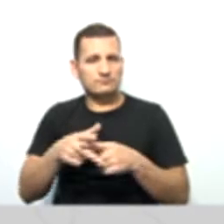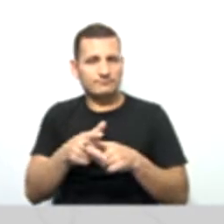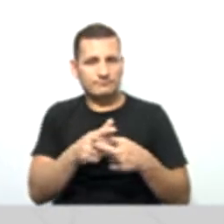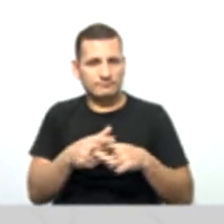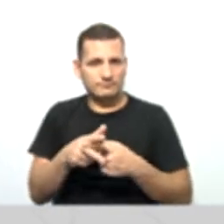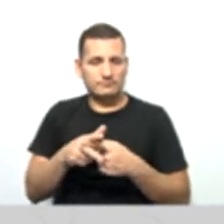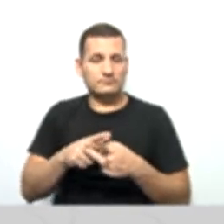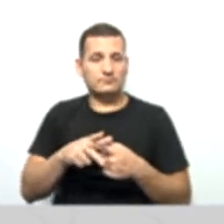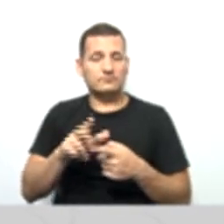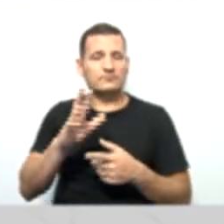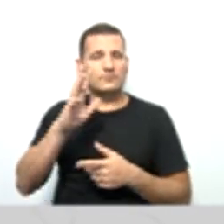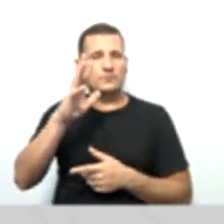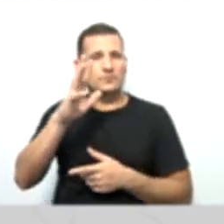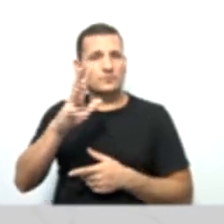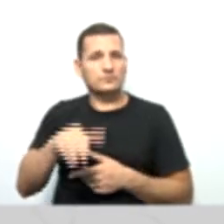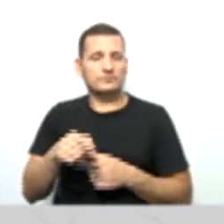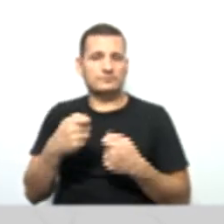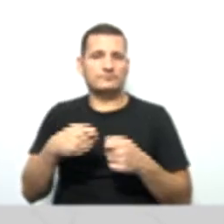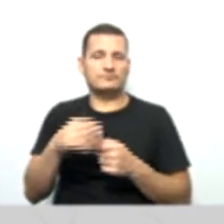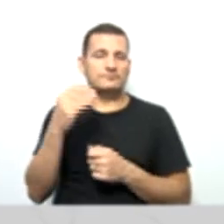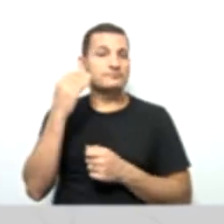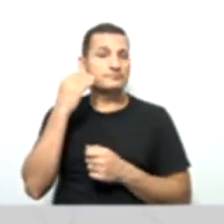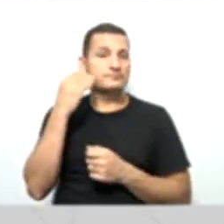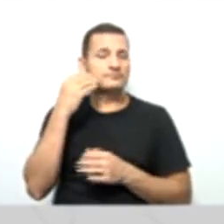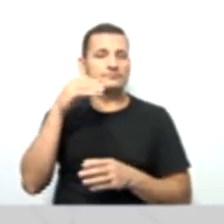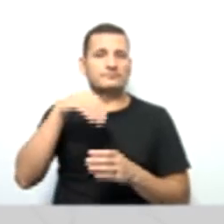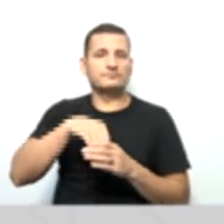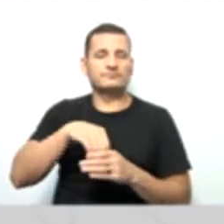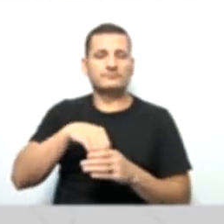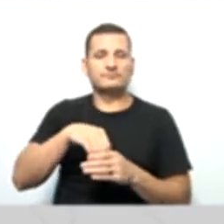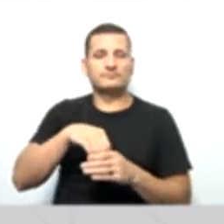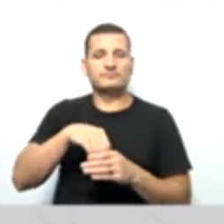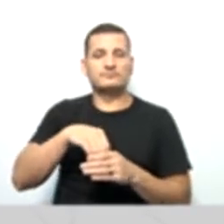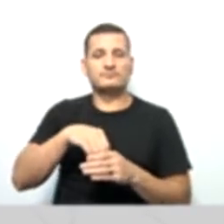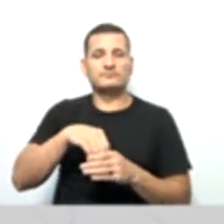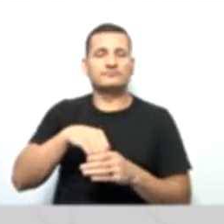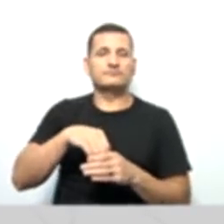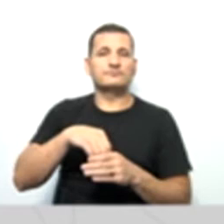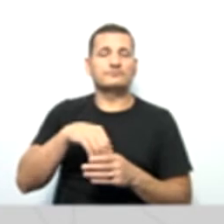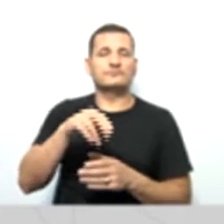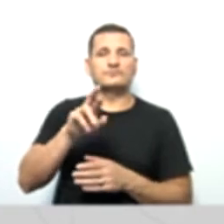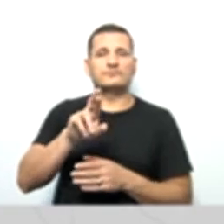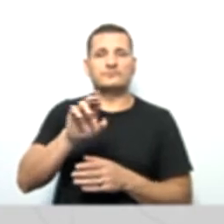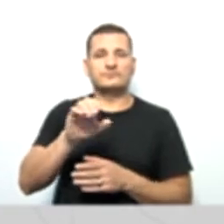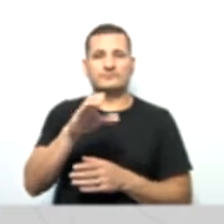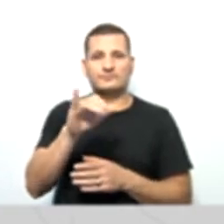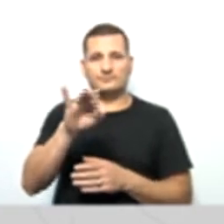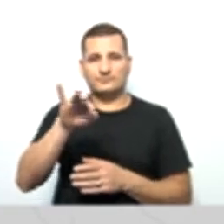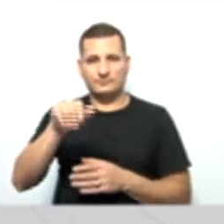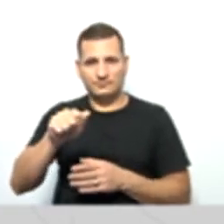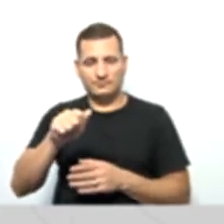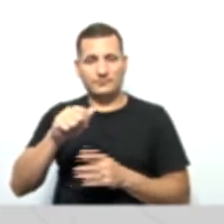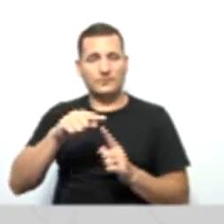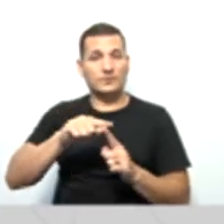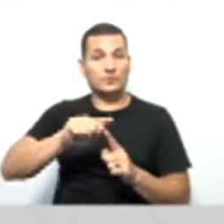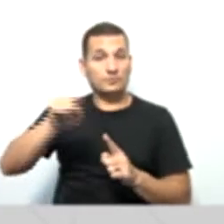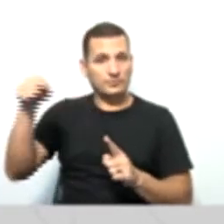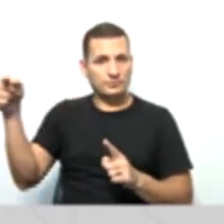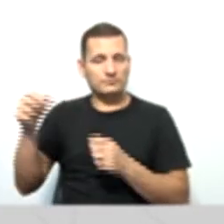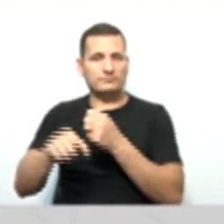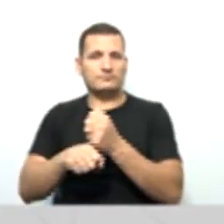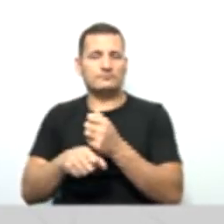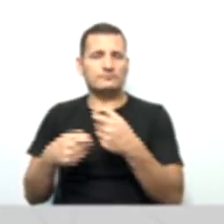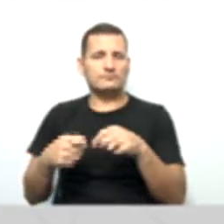isso também deve ser verificado dentro da receita do exercício seguinte, tem que verificar o que falta pagar,